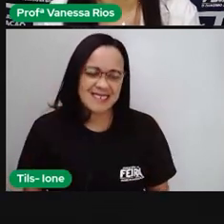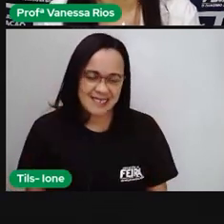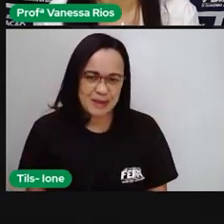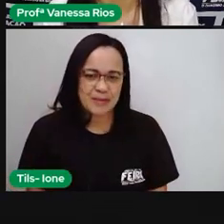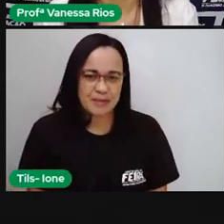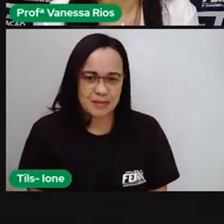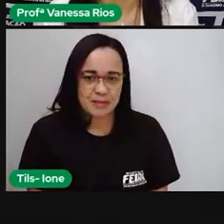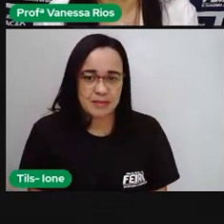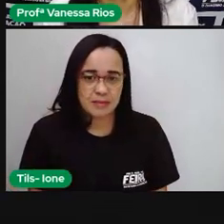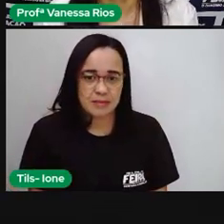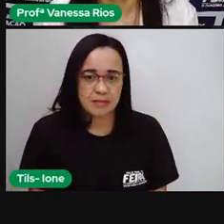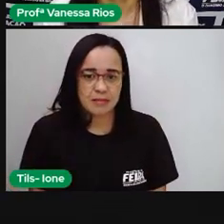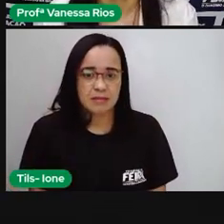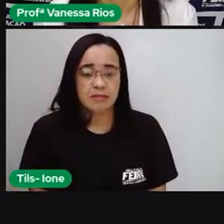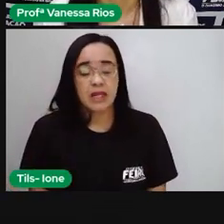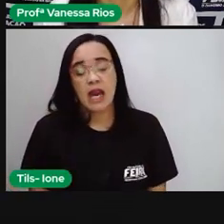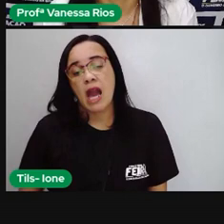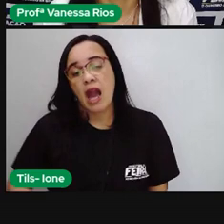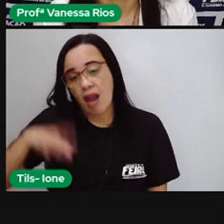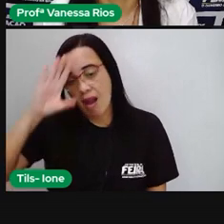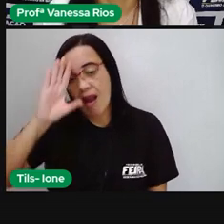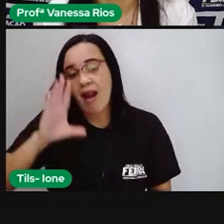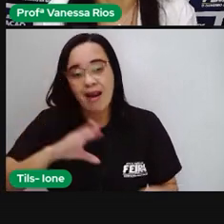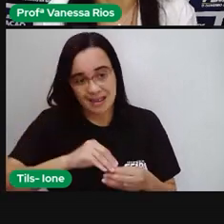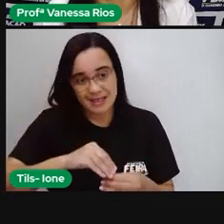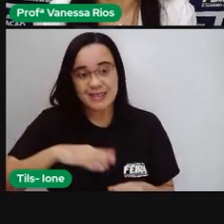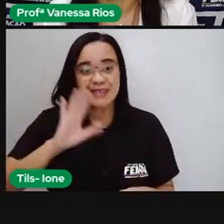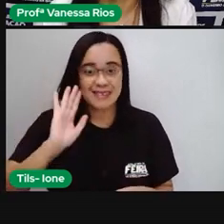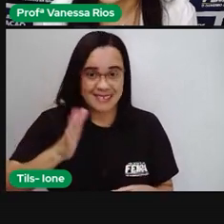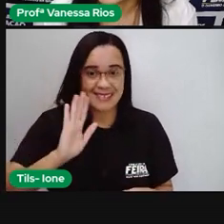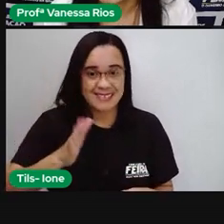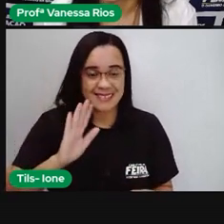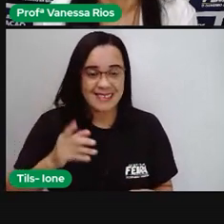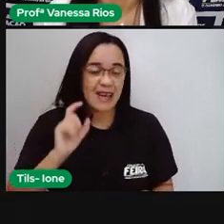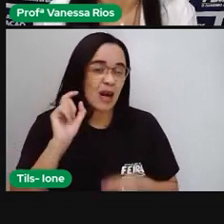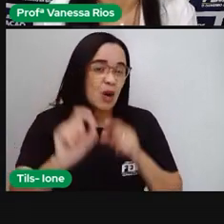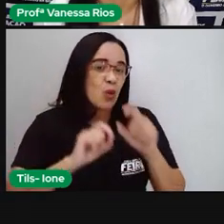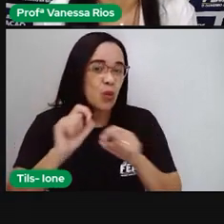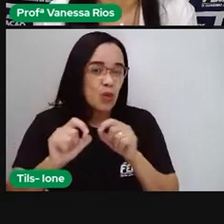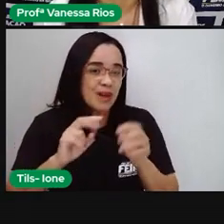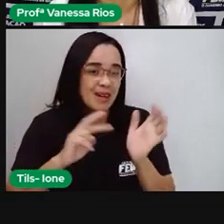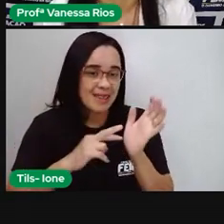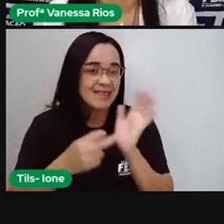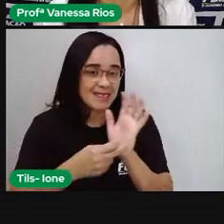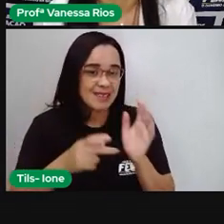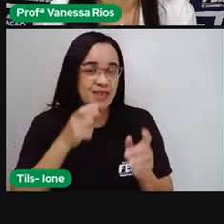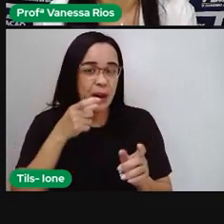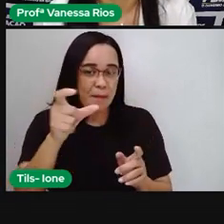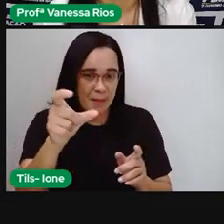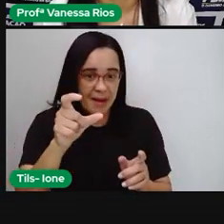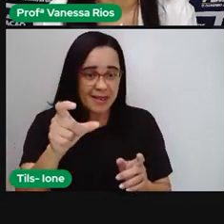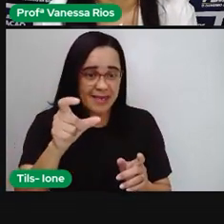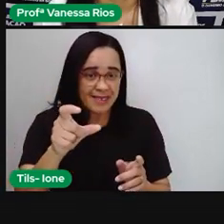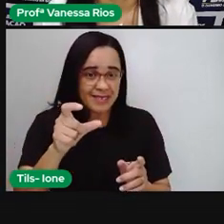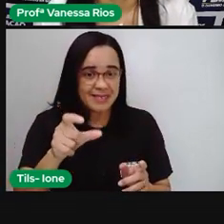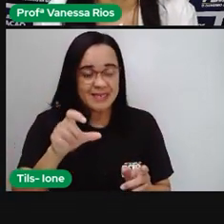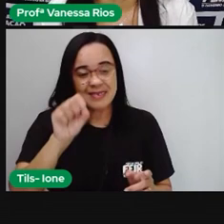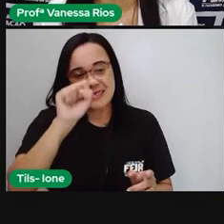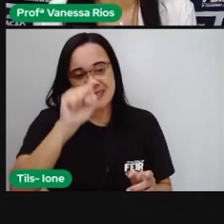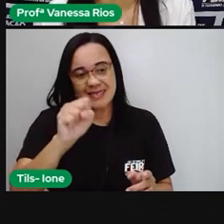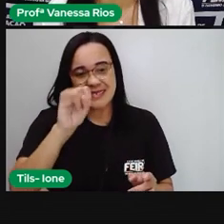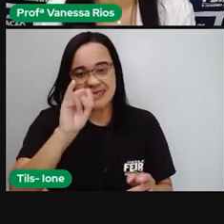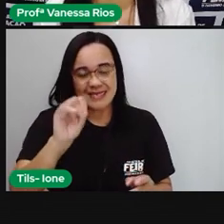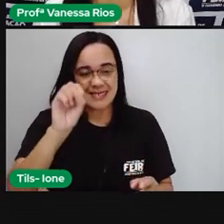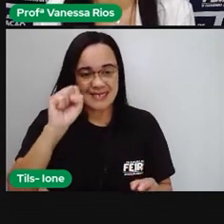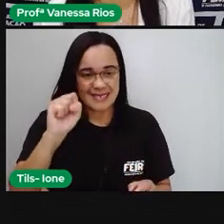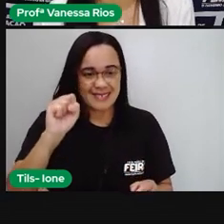E aí, agora sim, já entendi o que é simetria. E você, já entendeu o é simetria? E